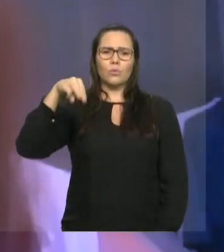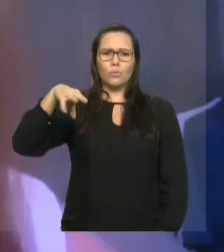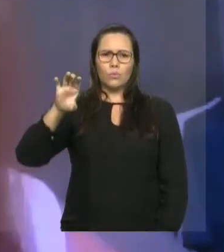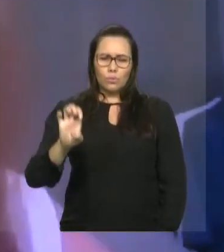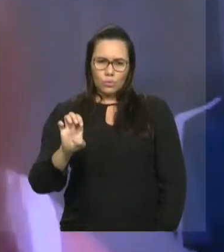de lei.